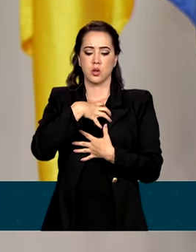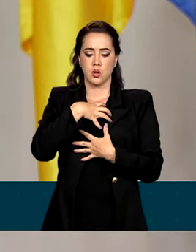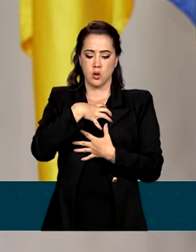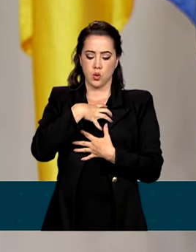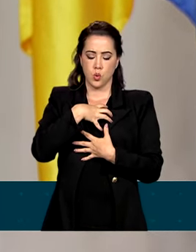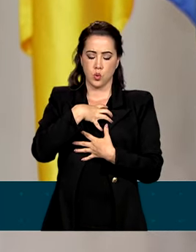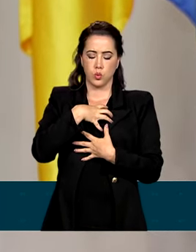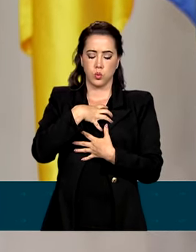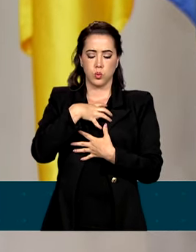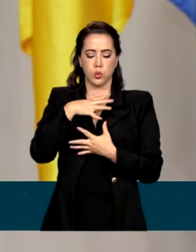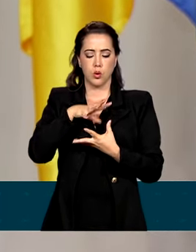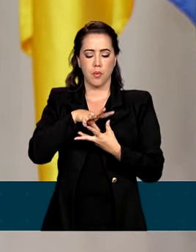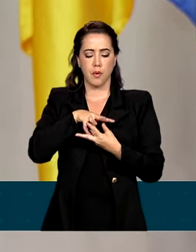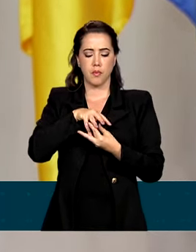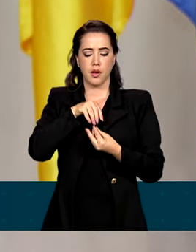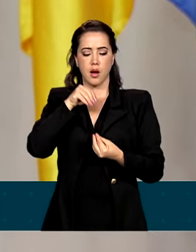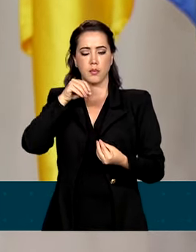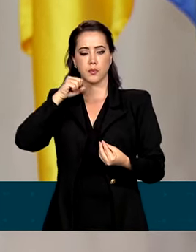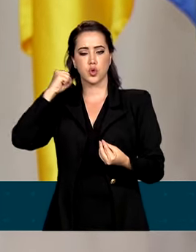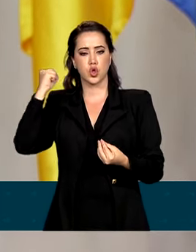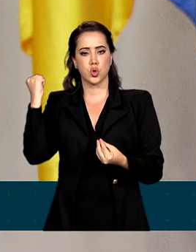fosse apunhalada.